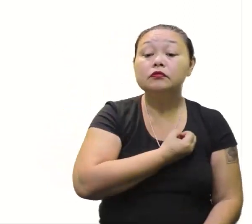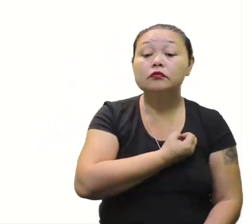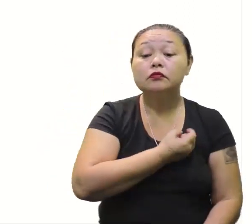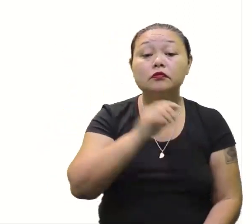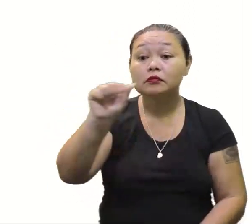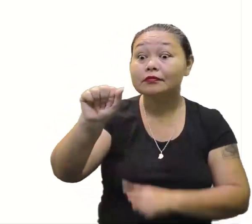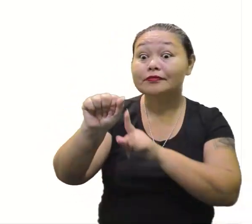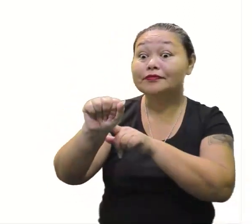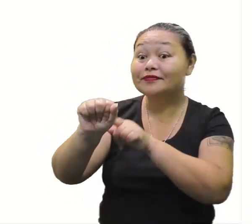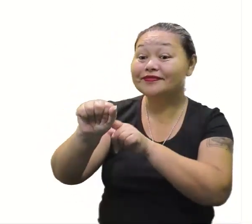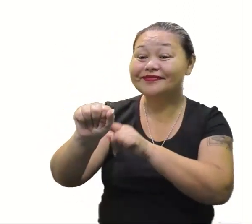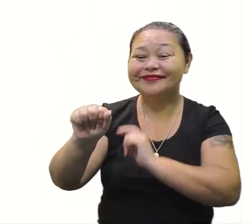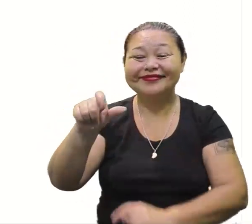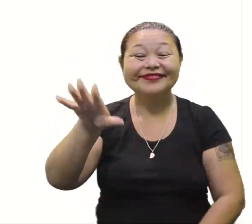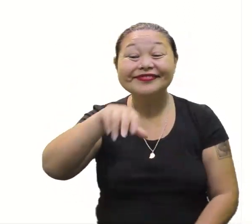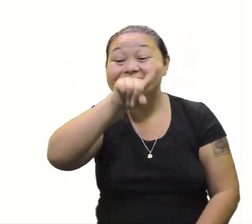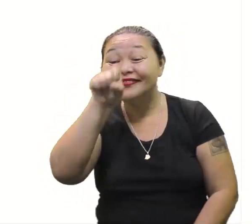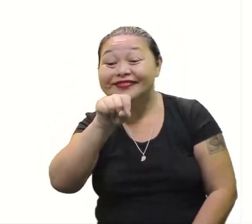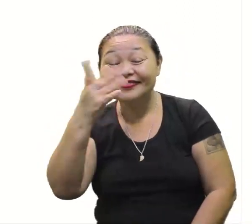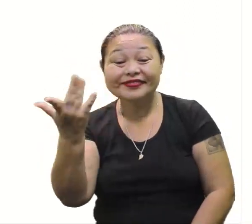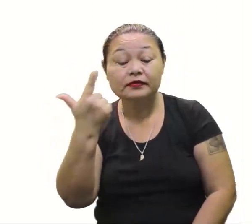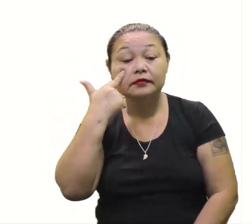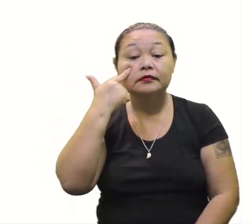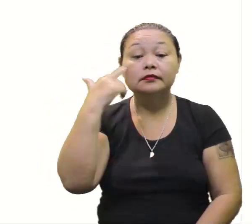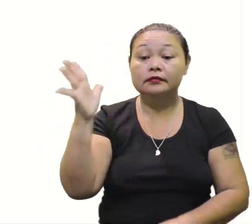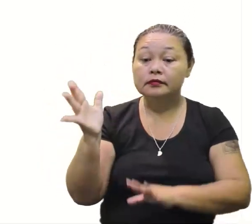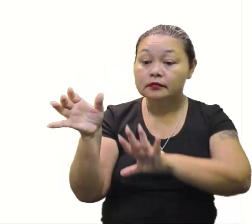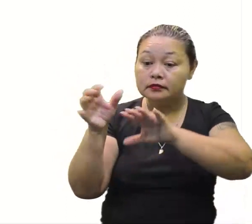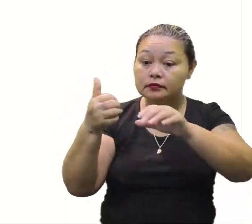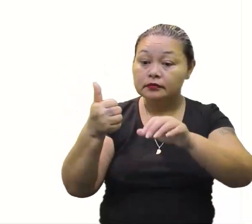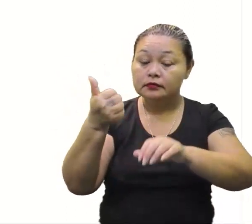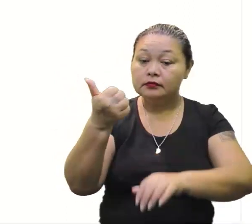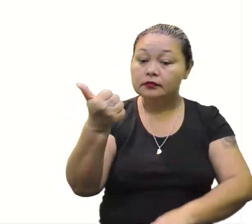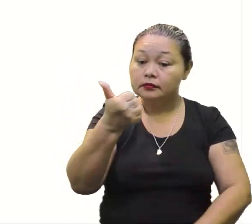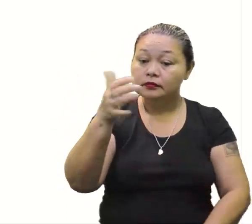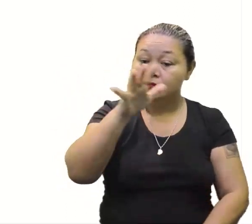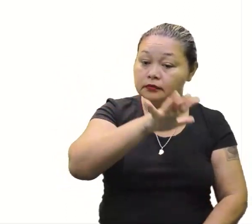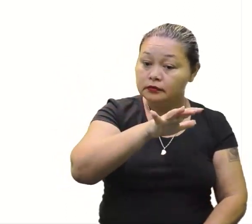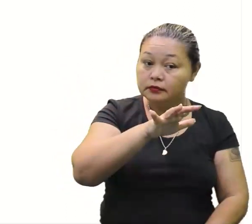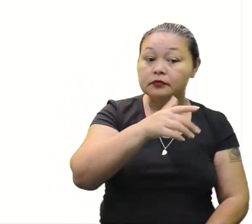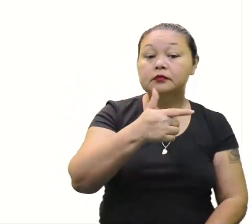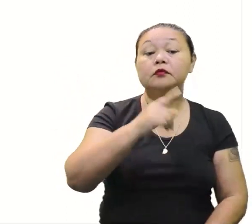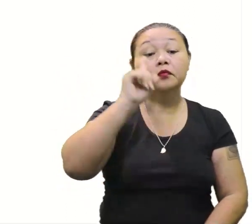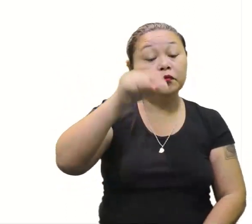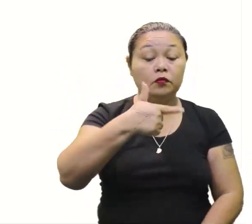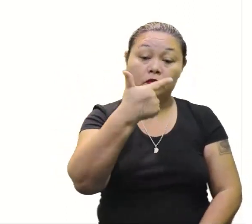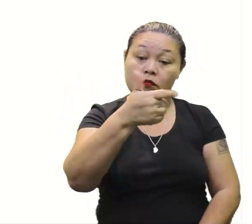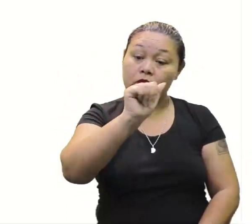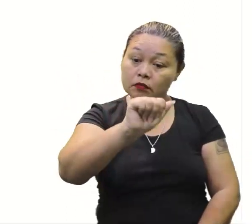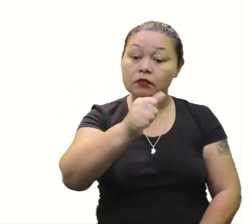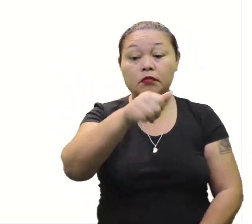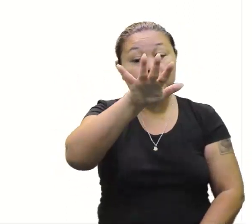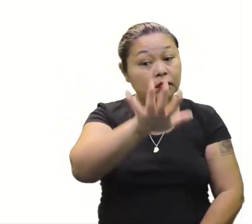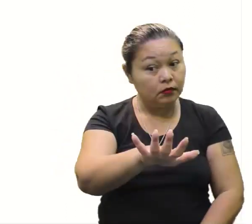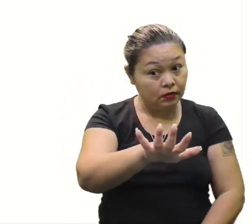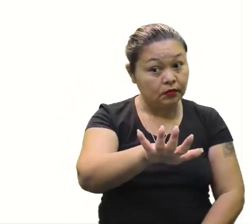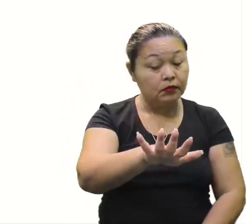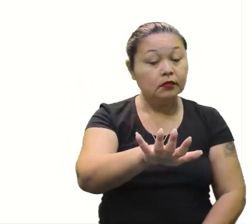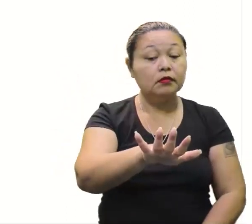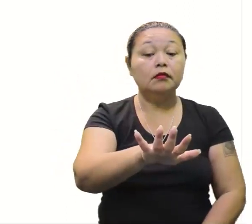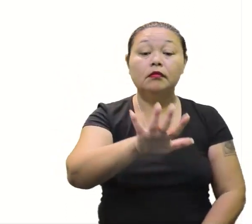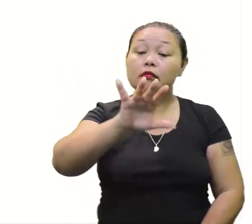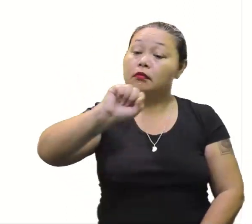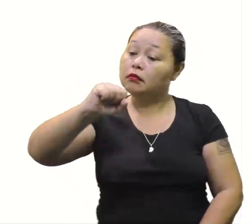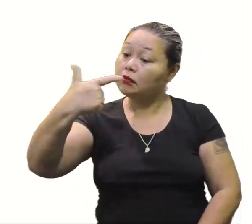é esse A, né? Vamos lá, então. Membros. Vamos separar. 2A já está no primeiro membro. Vai ficar no primeiro, né?